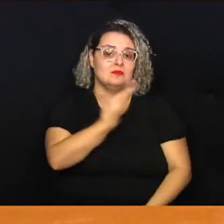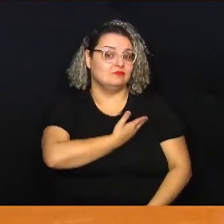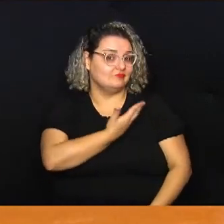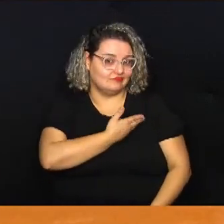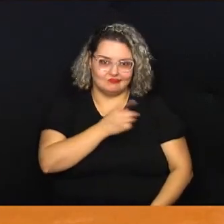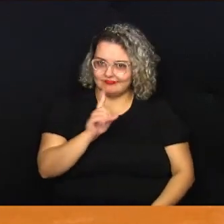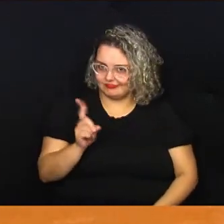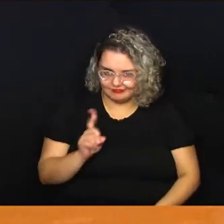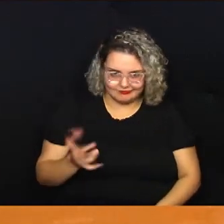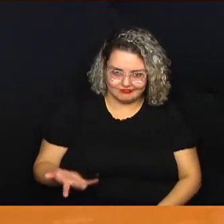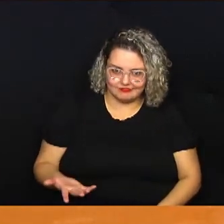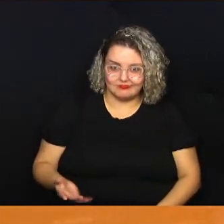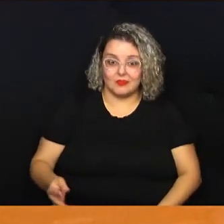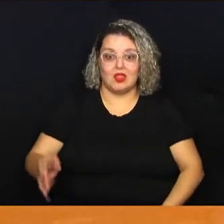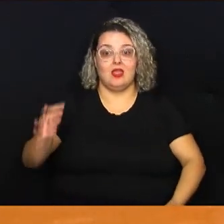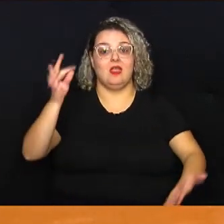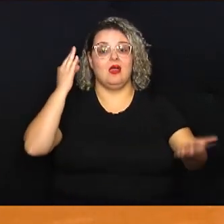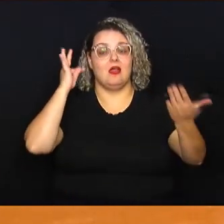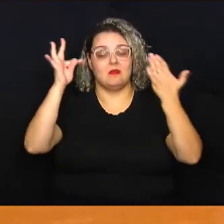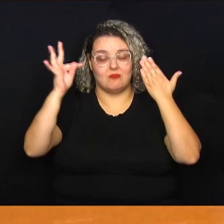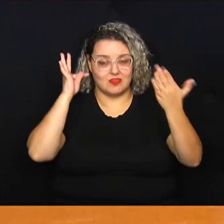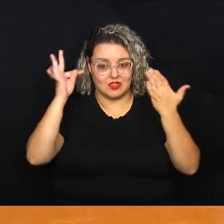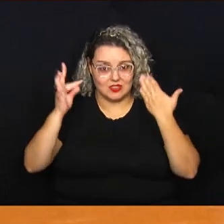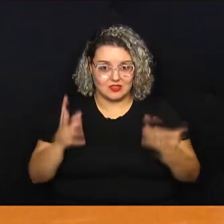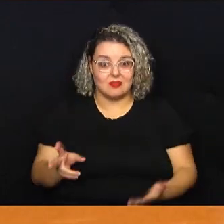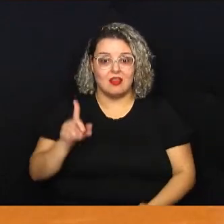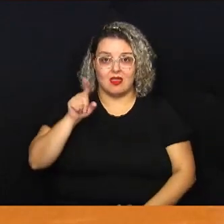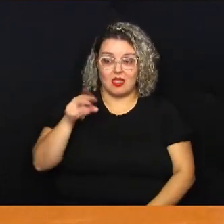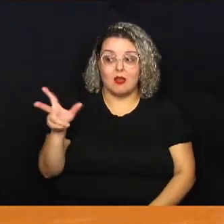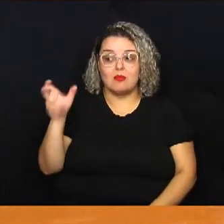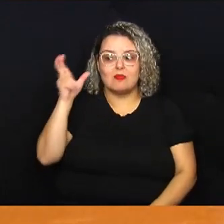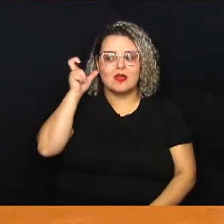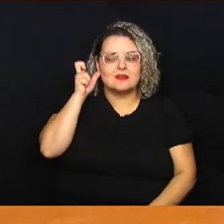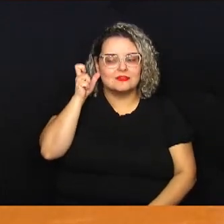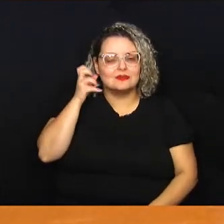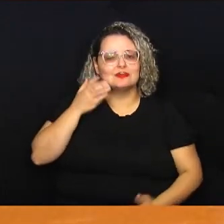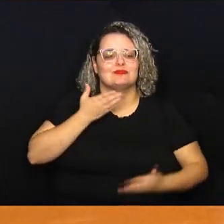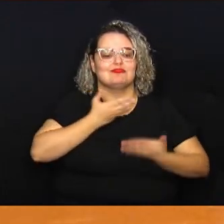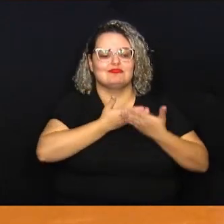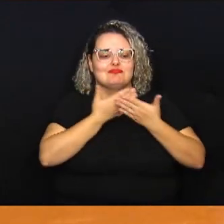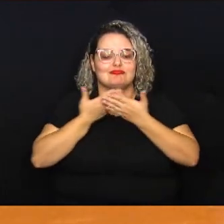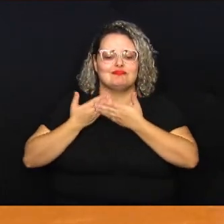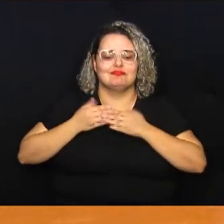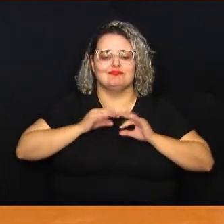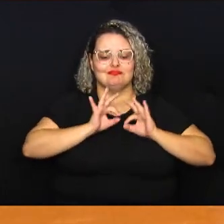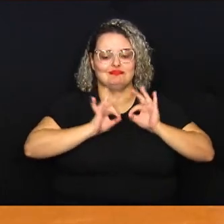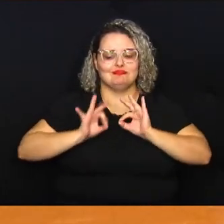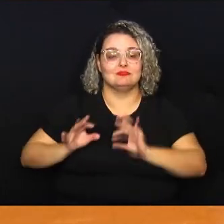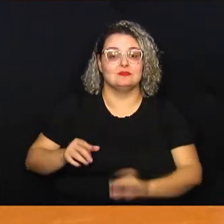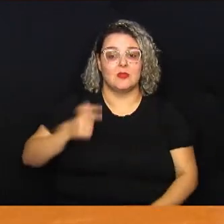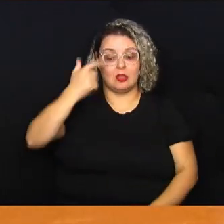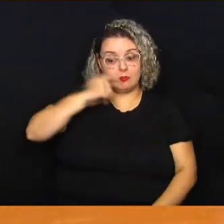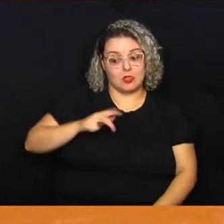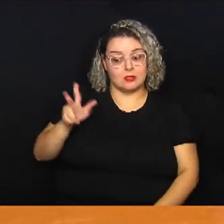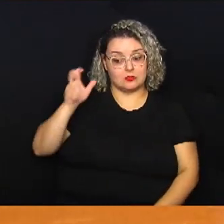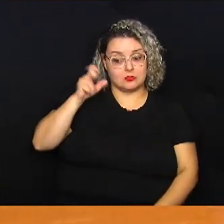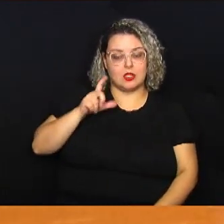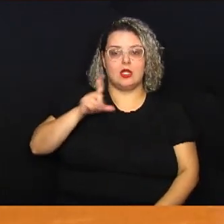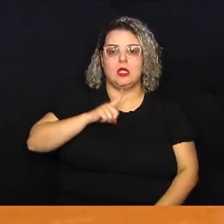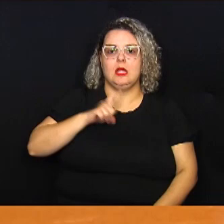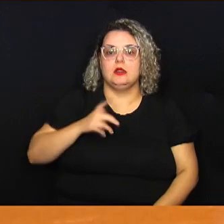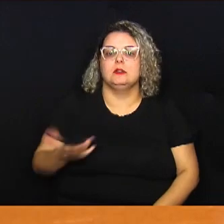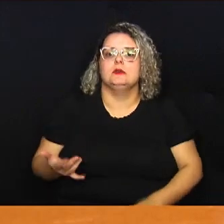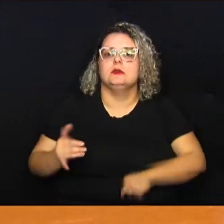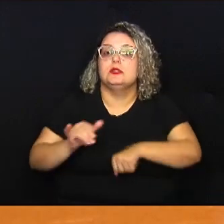seu confidente. A psicoterapia é uma escuta especializada. A pessoa que ali escuta tem um